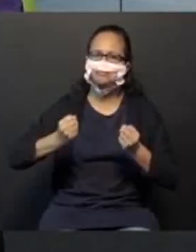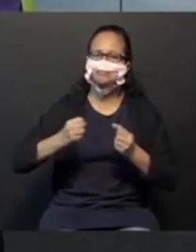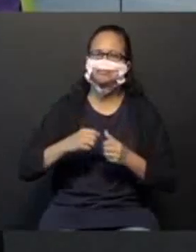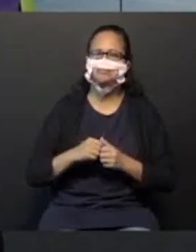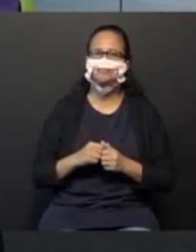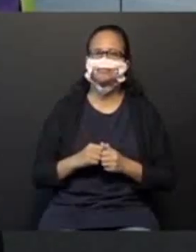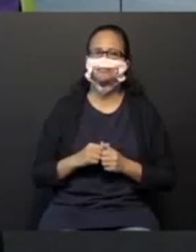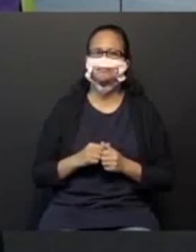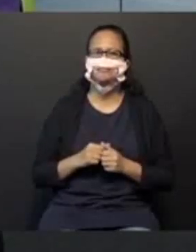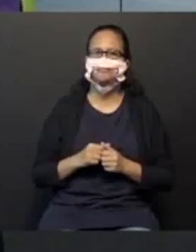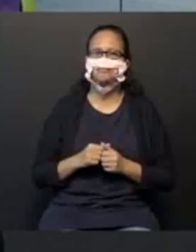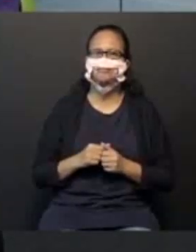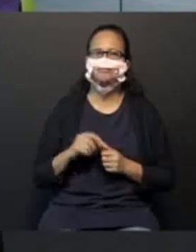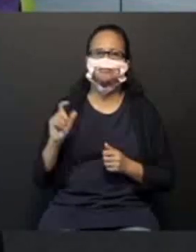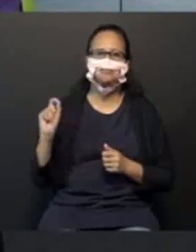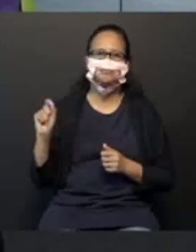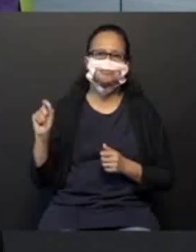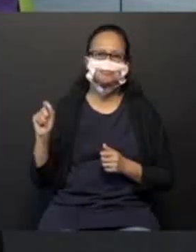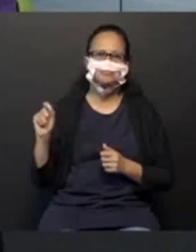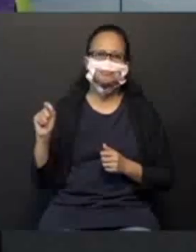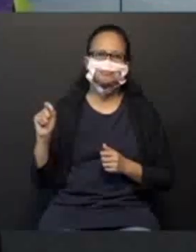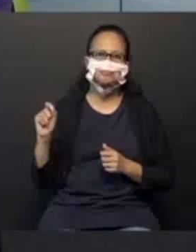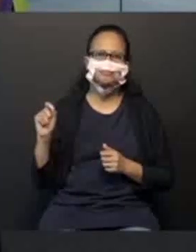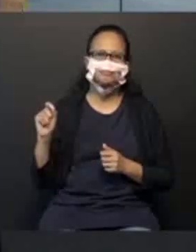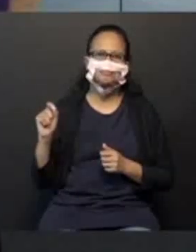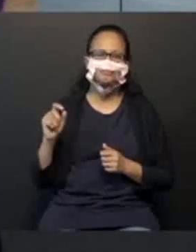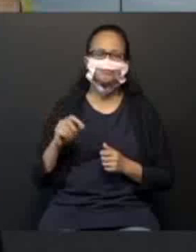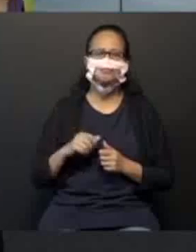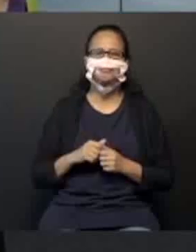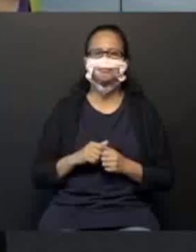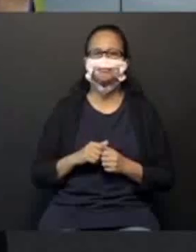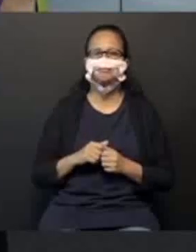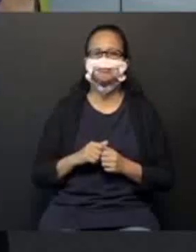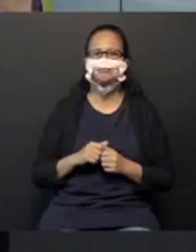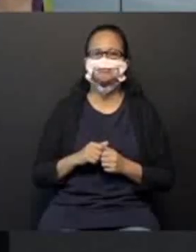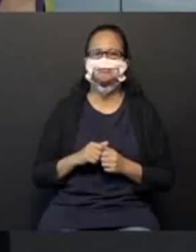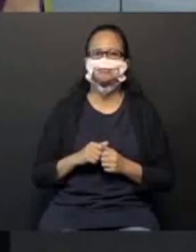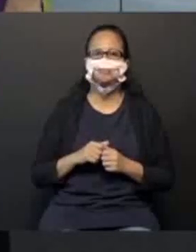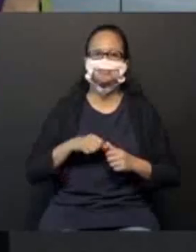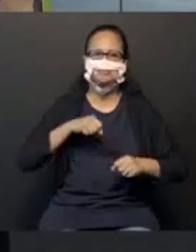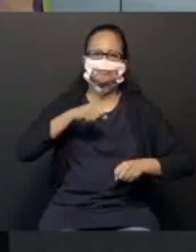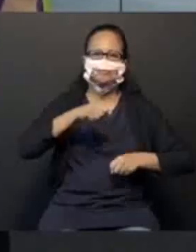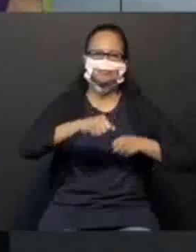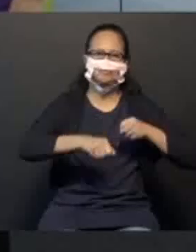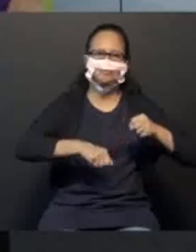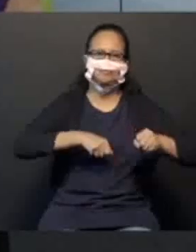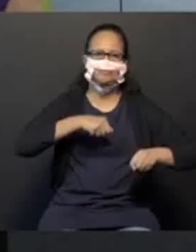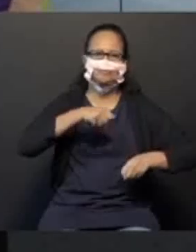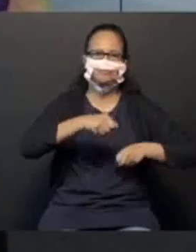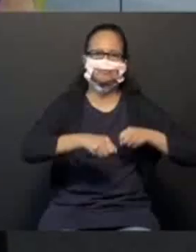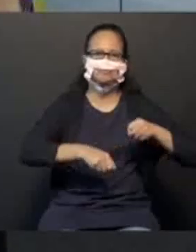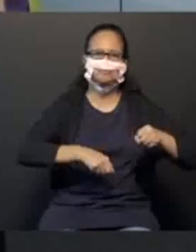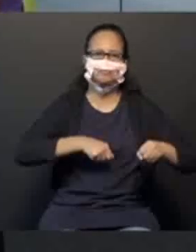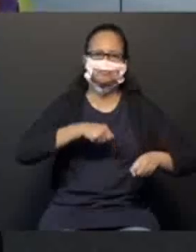Já falei quem são, lembram? Os ciclistas. Muito bem.